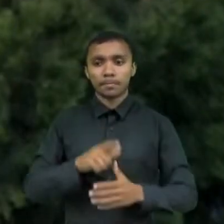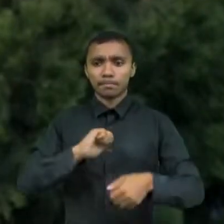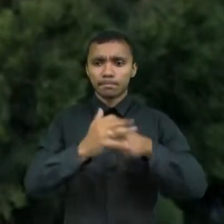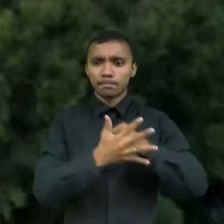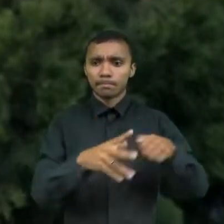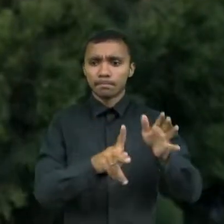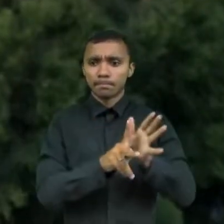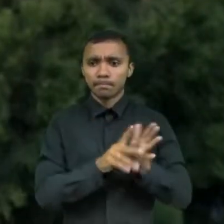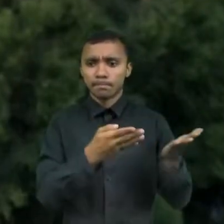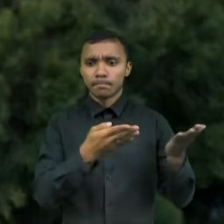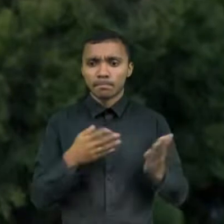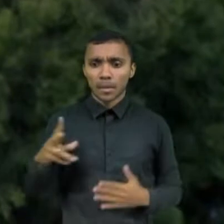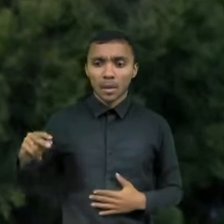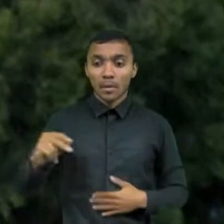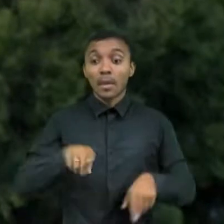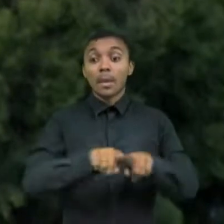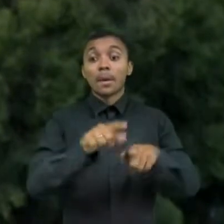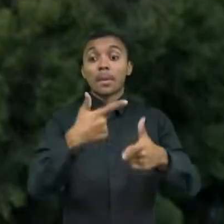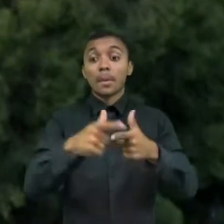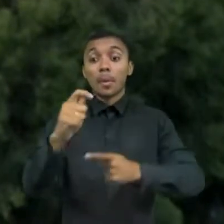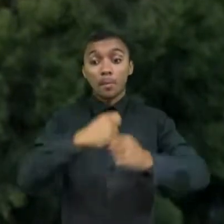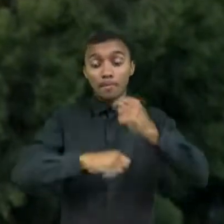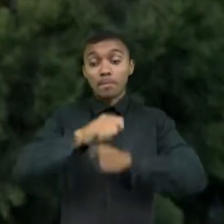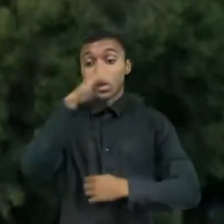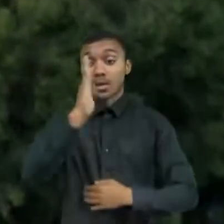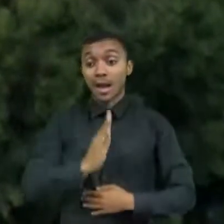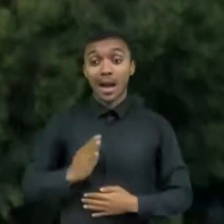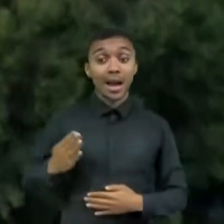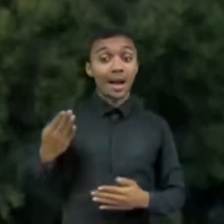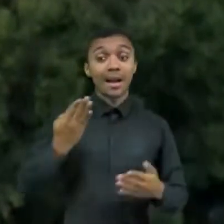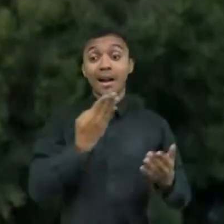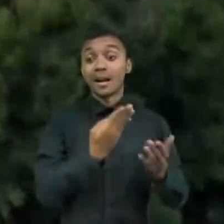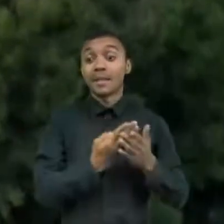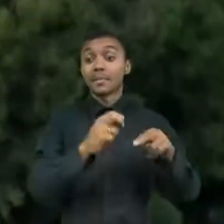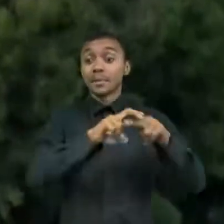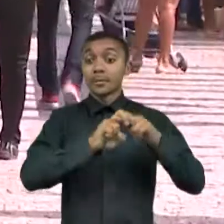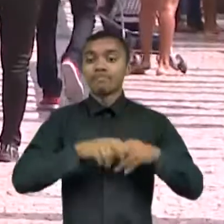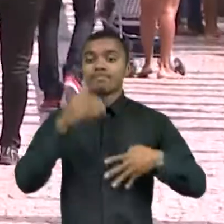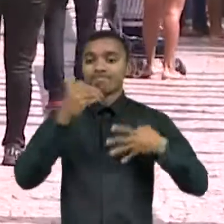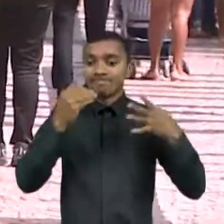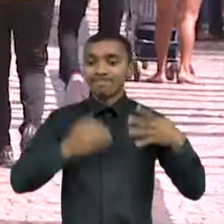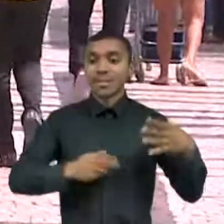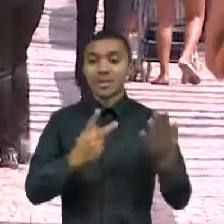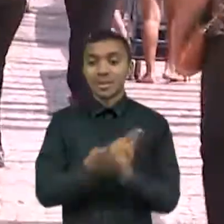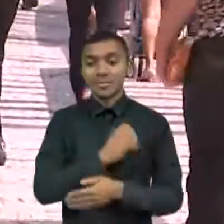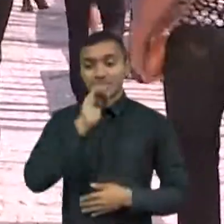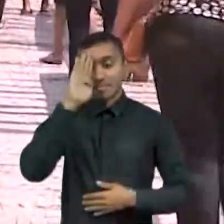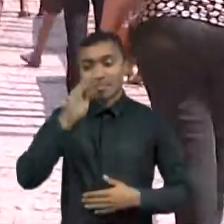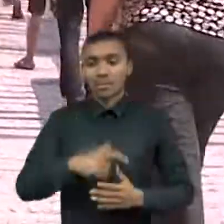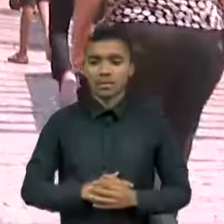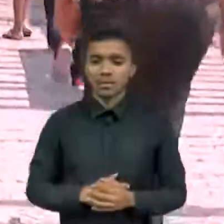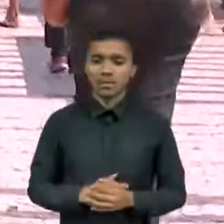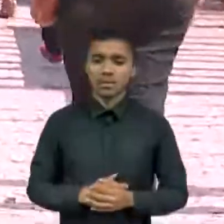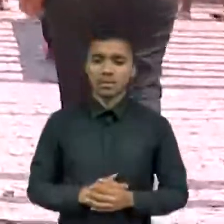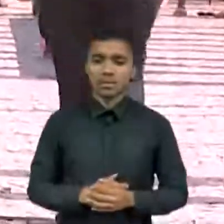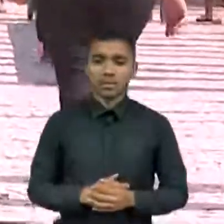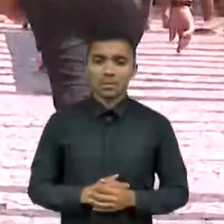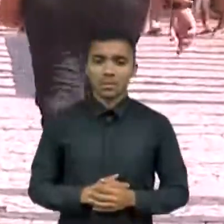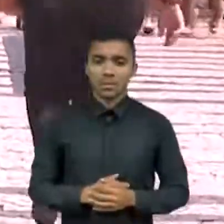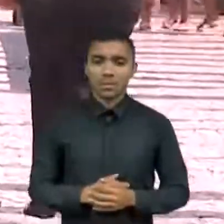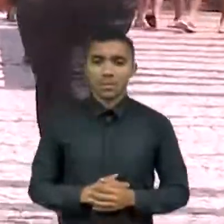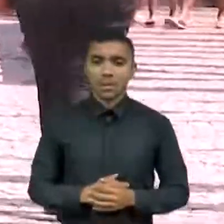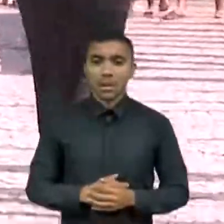-19 e a crise econômica que o país já enfrentava foram os principais motivos pelo resultado. Depressão atinge cada vez mais